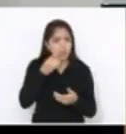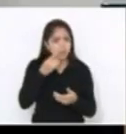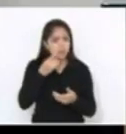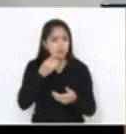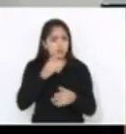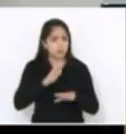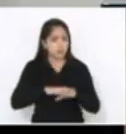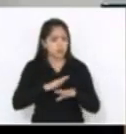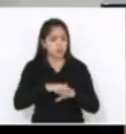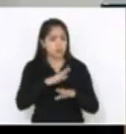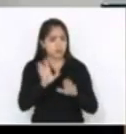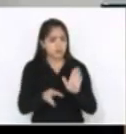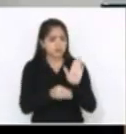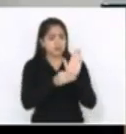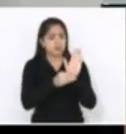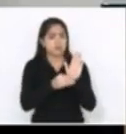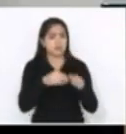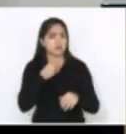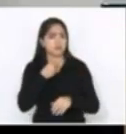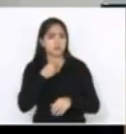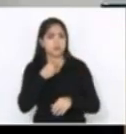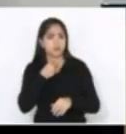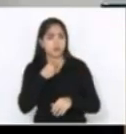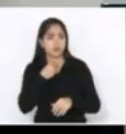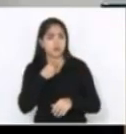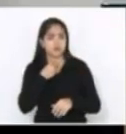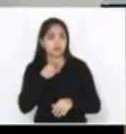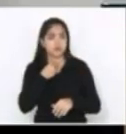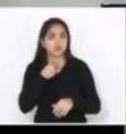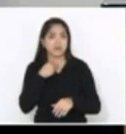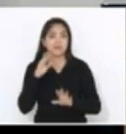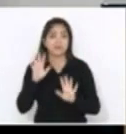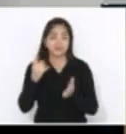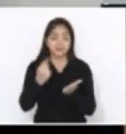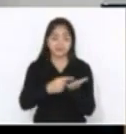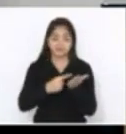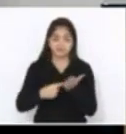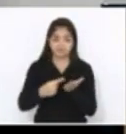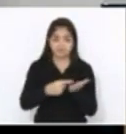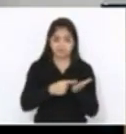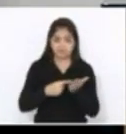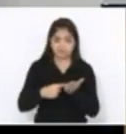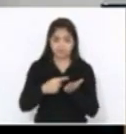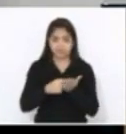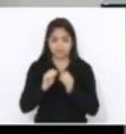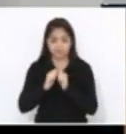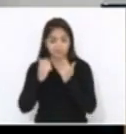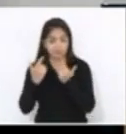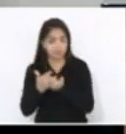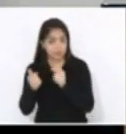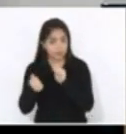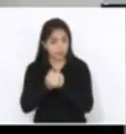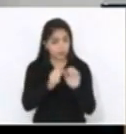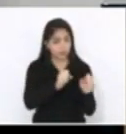acerto, há um acerto do Parlamento com o Executivo